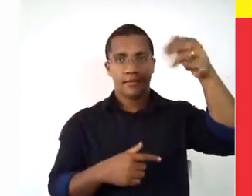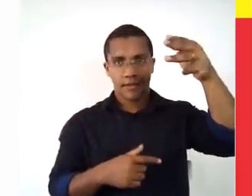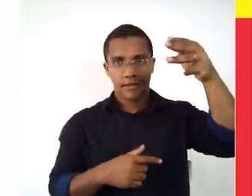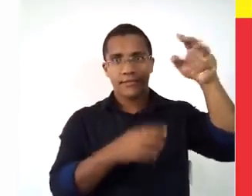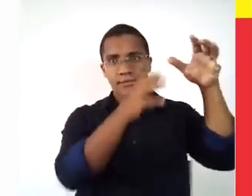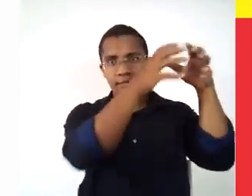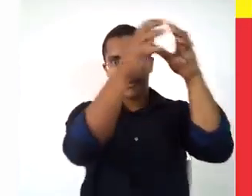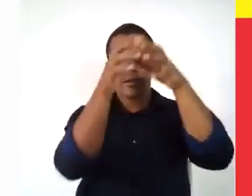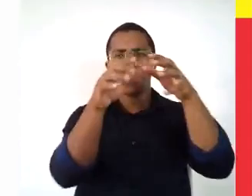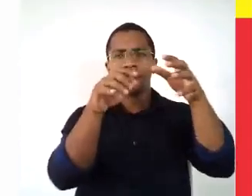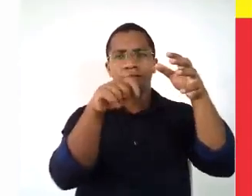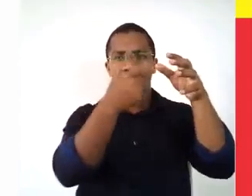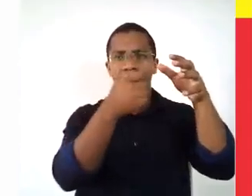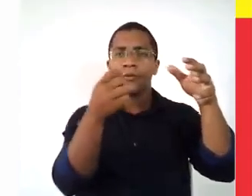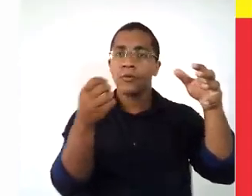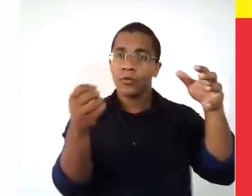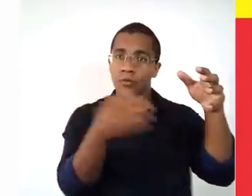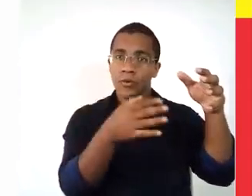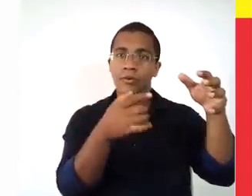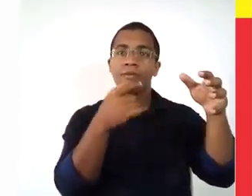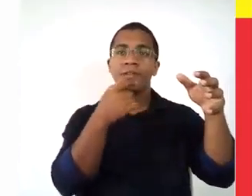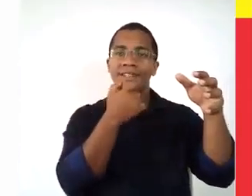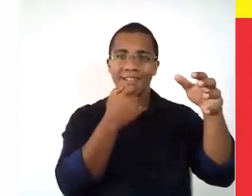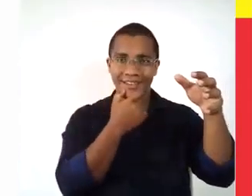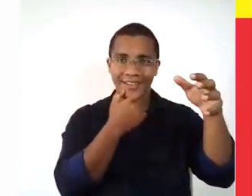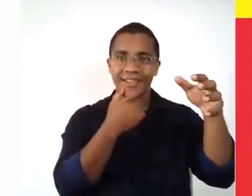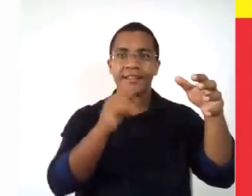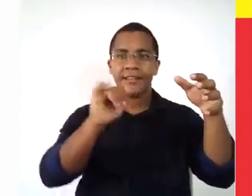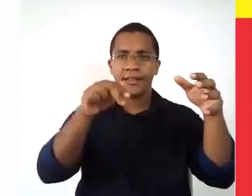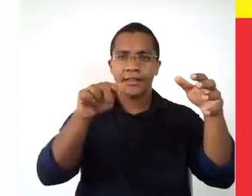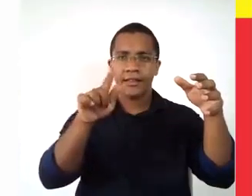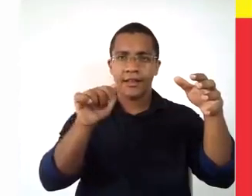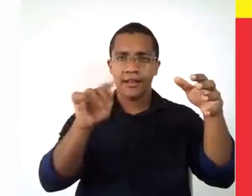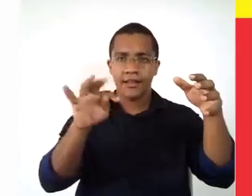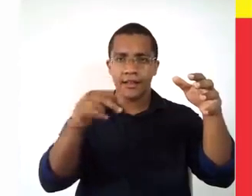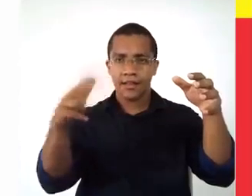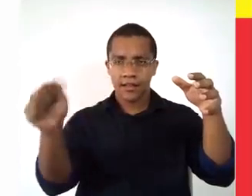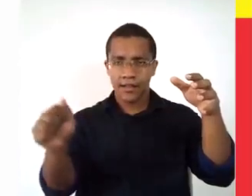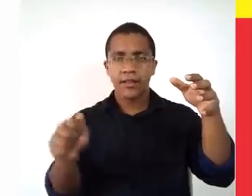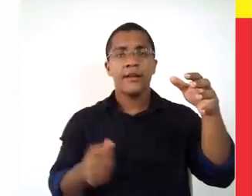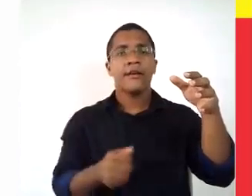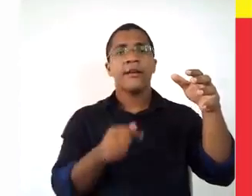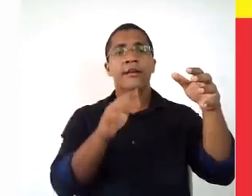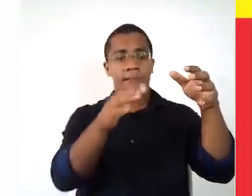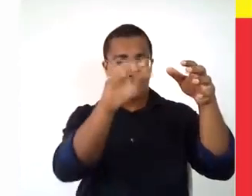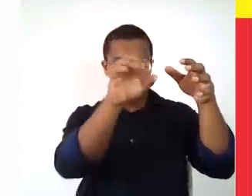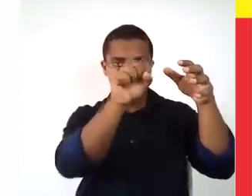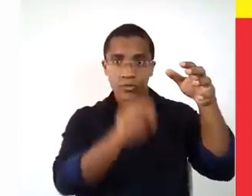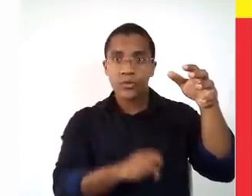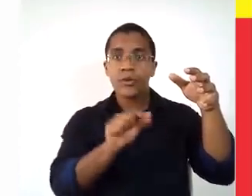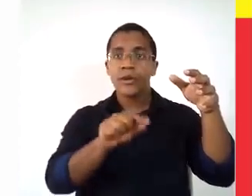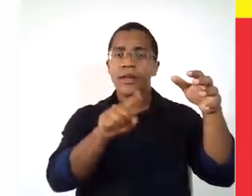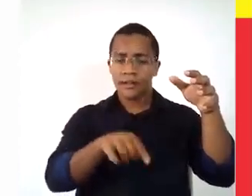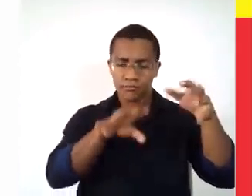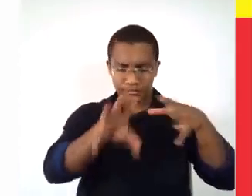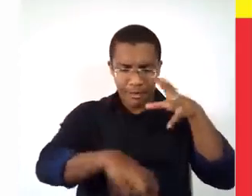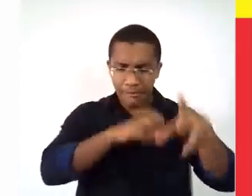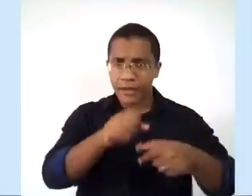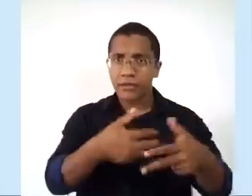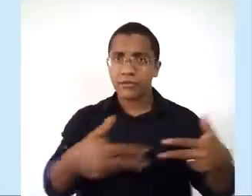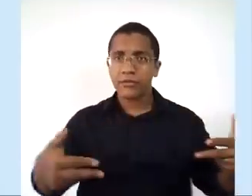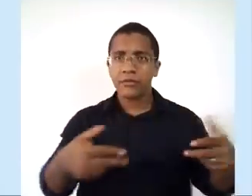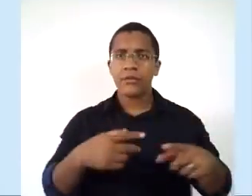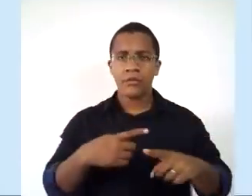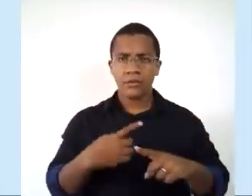Inglaterra, e na parte mais ao sul, a gente vai ter algumas colônias que vai ter a exploração como seu foco. Como assim,